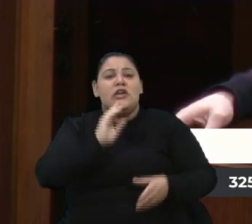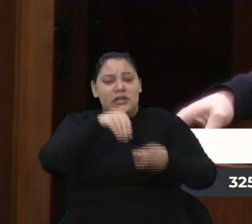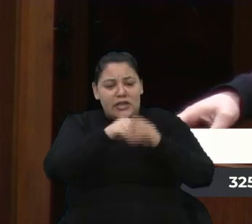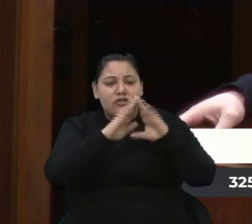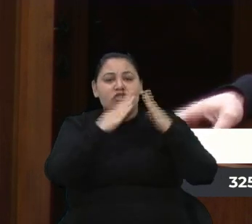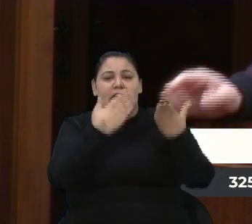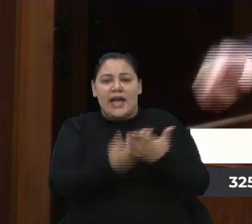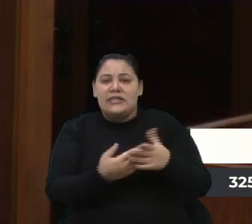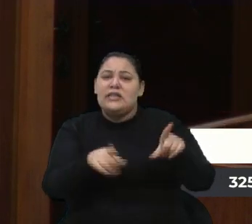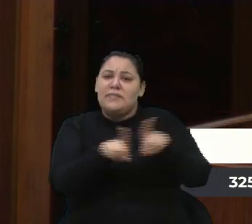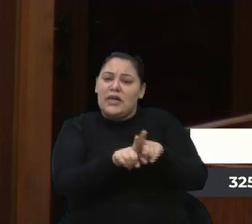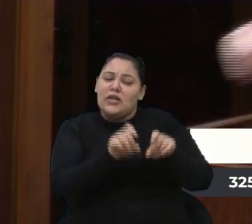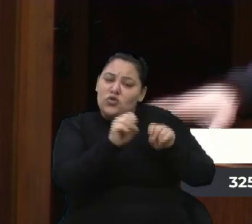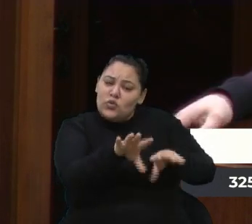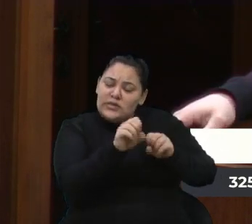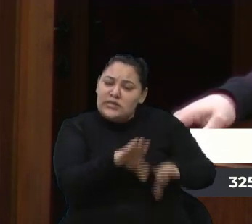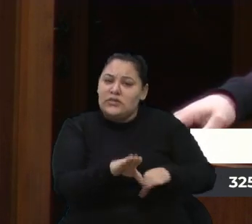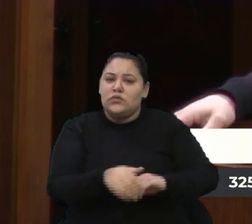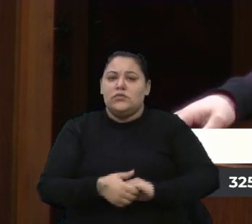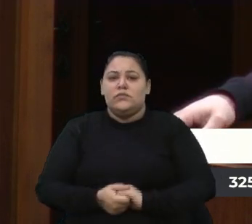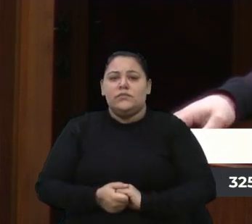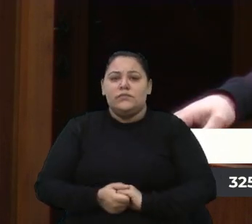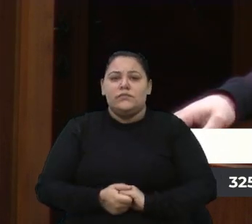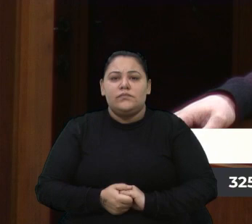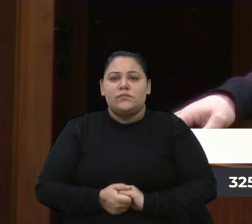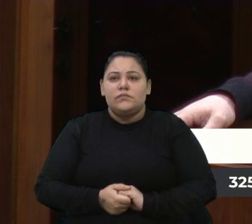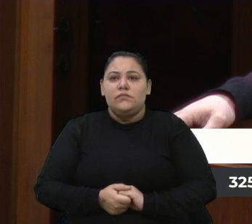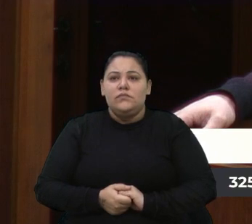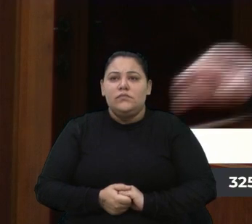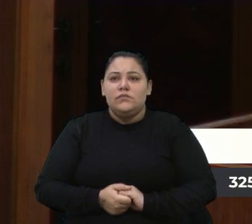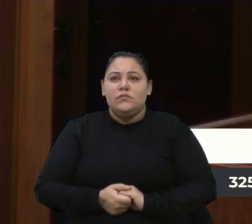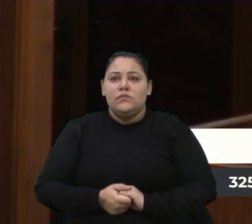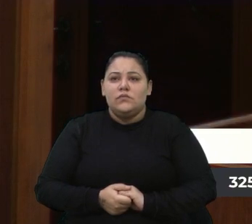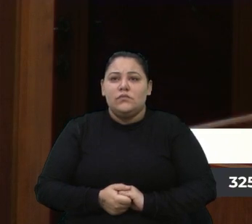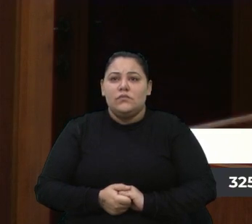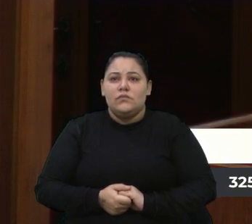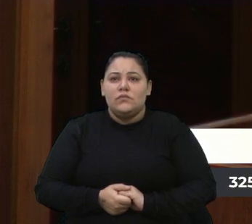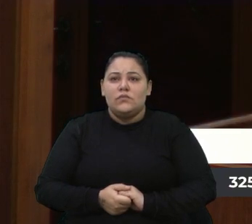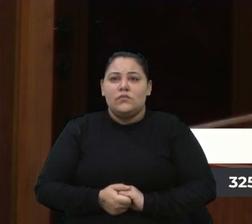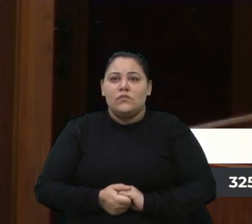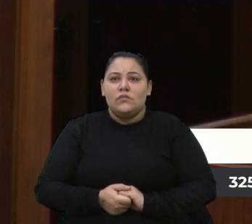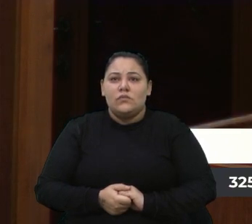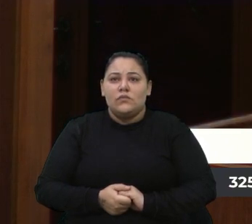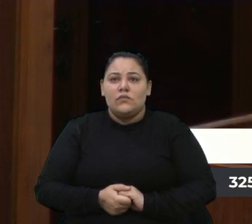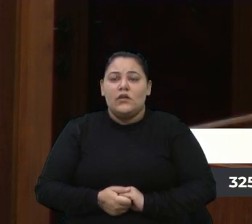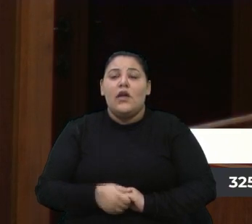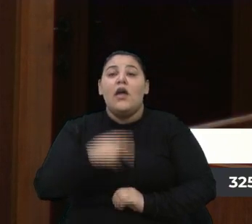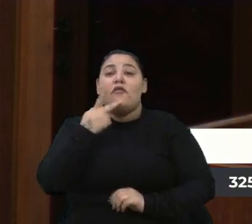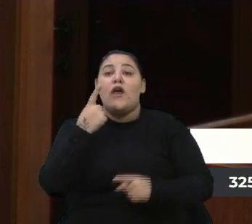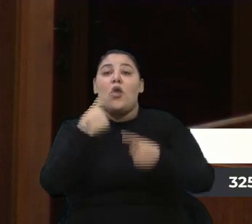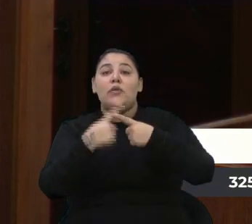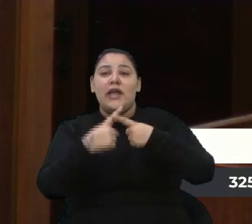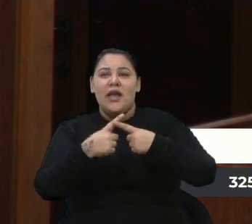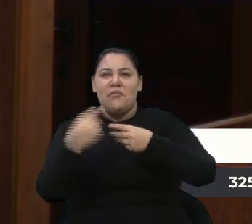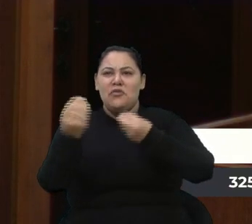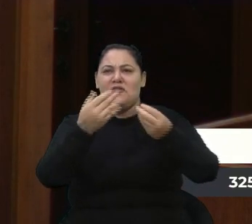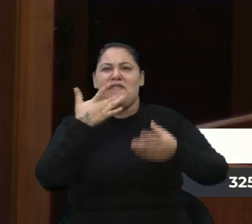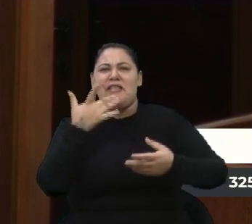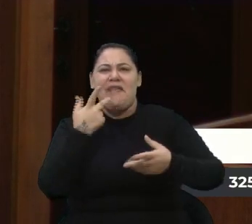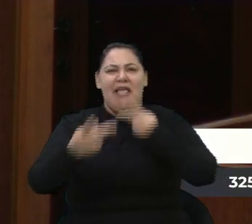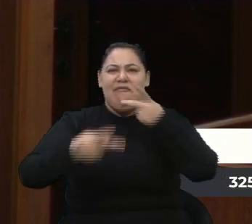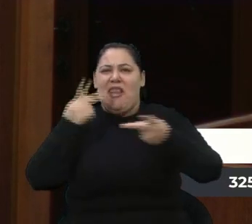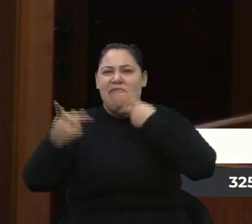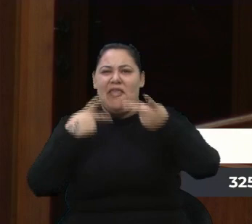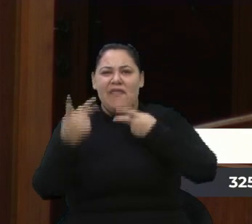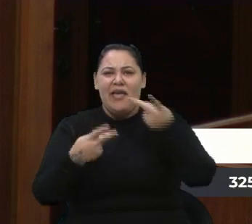e no ensino como educação. Uma parte, vereador. Então, eu trago isso porque é muito fácil falar, falar, falar, e os